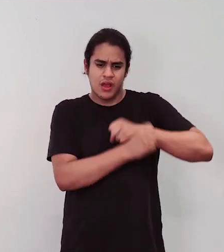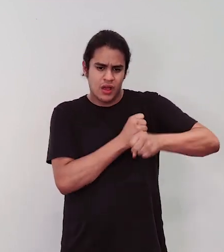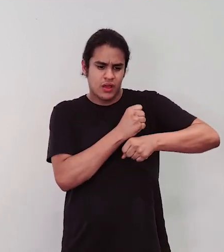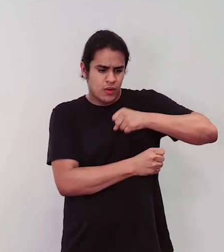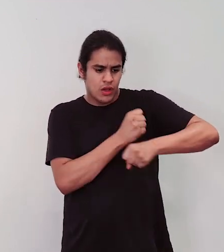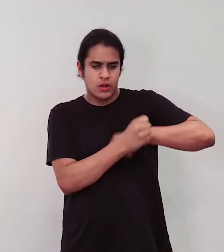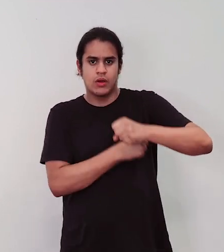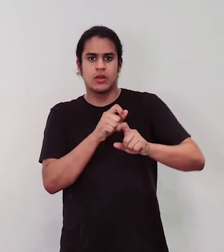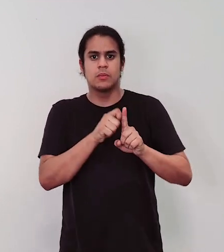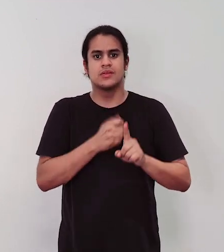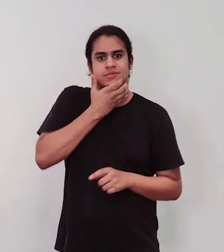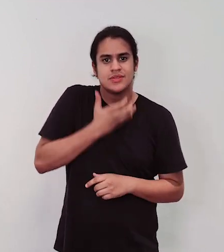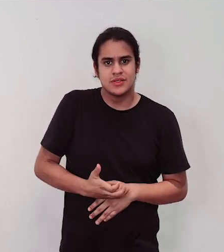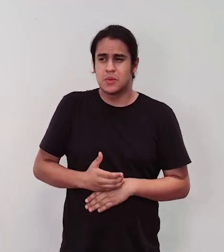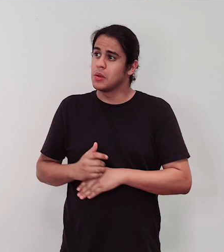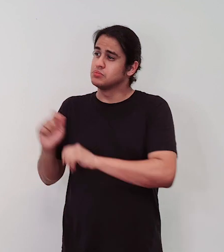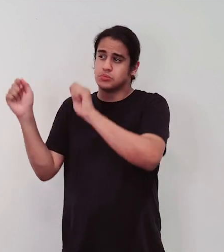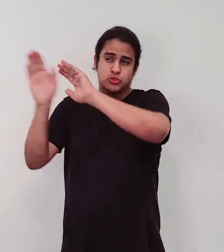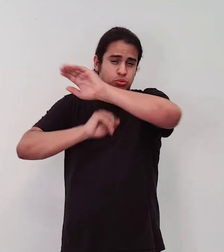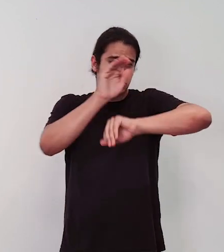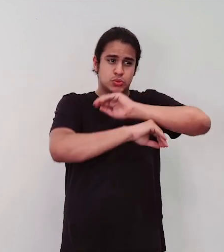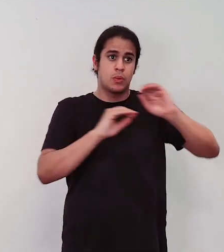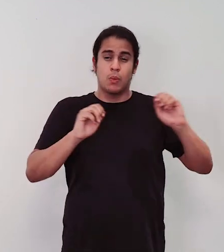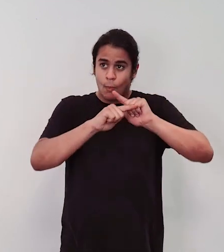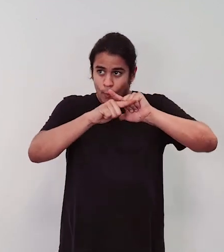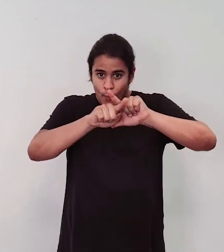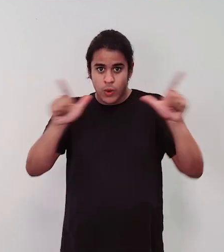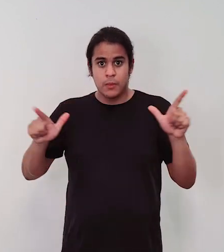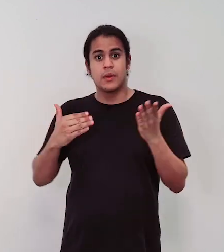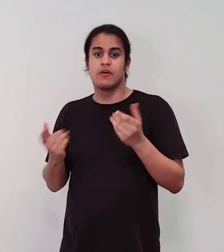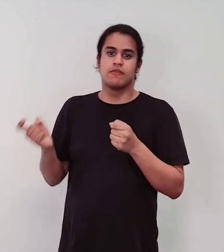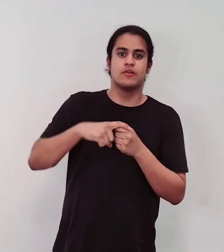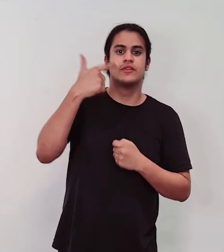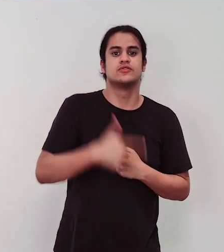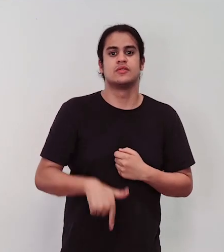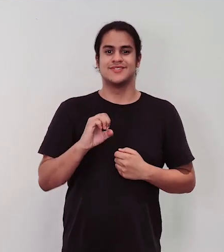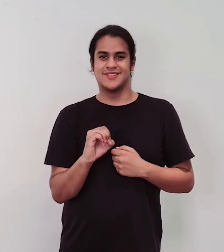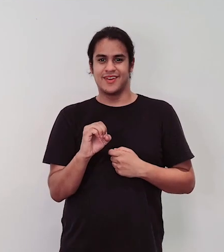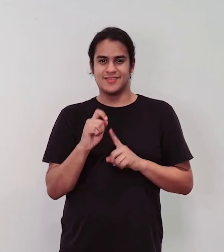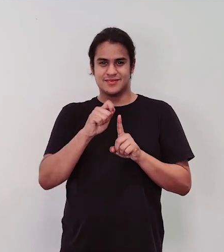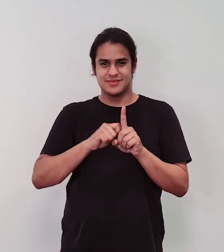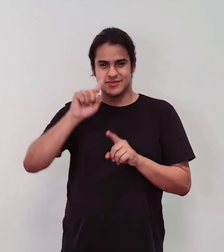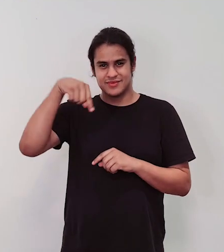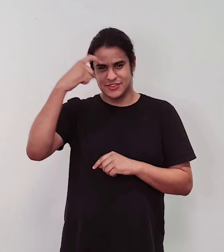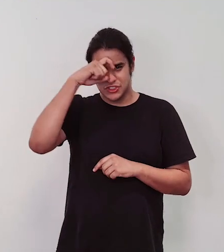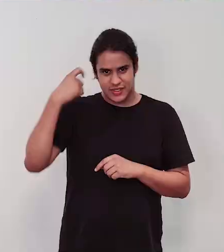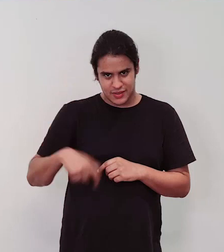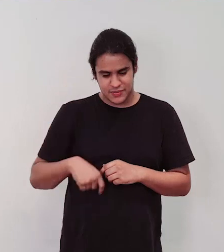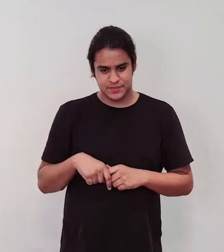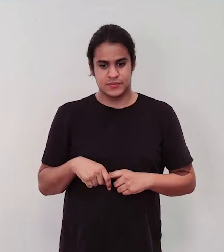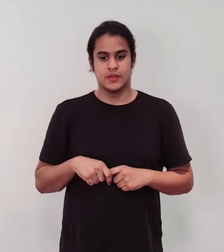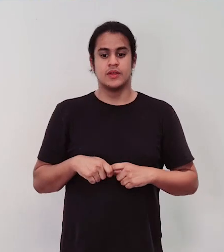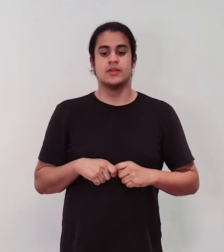apagada ao fim do ano para ela voltar a sua estaca zero, assim, voltar a sua suporta à neutralidade, ainda com essas imagens decorativas,